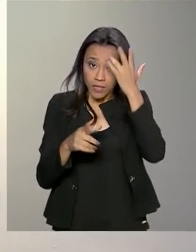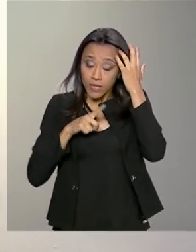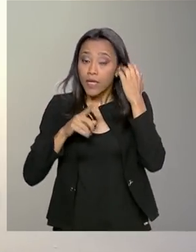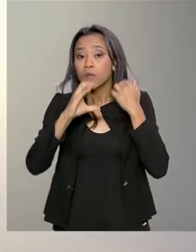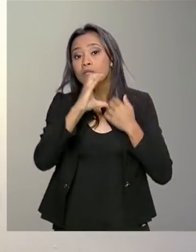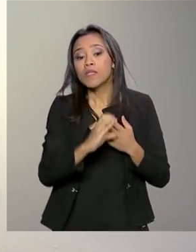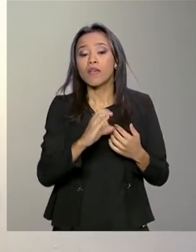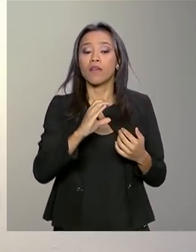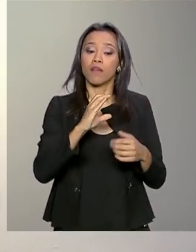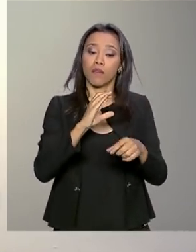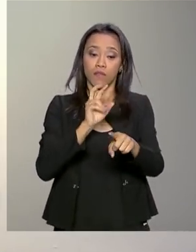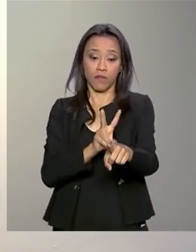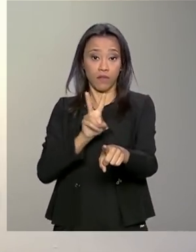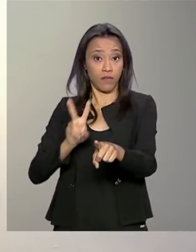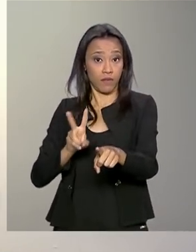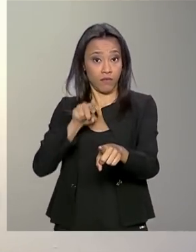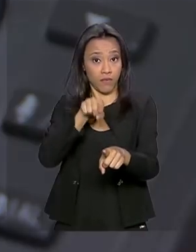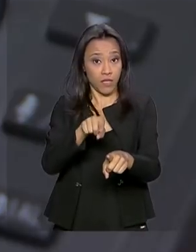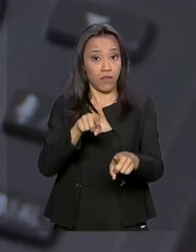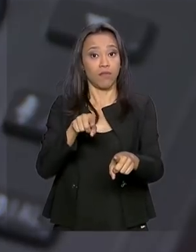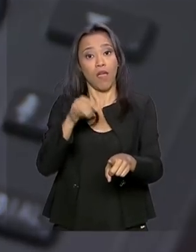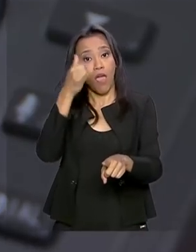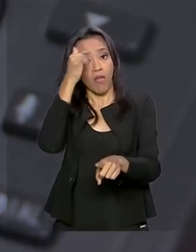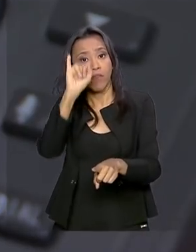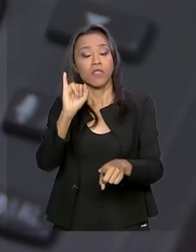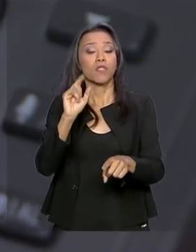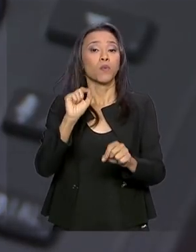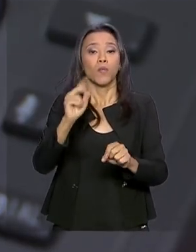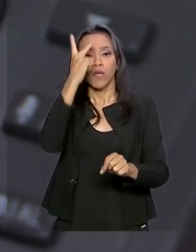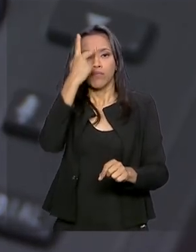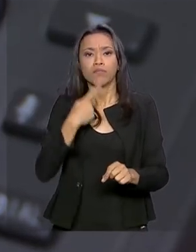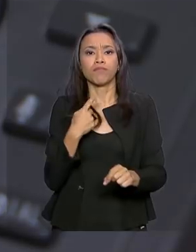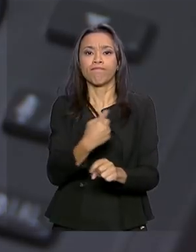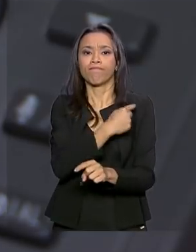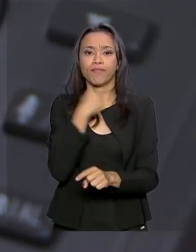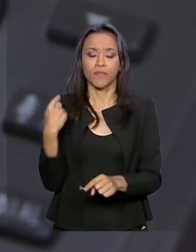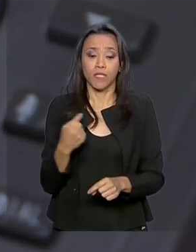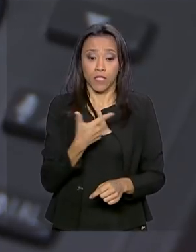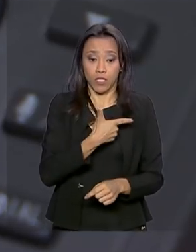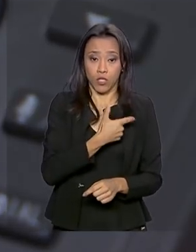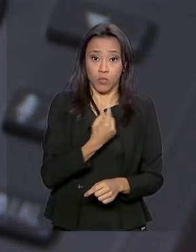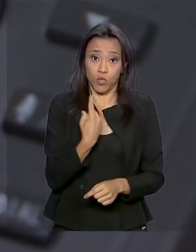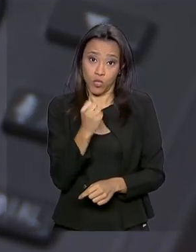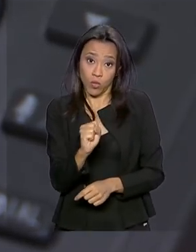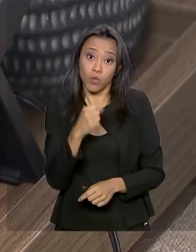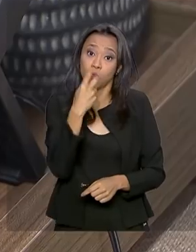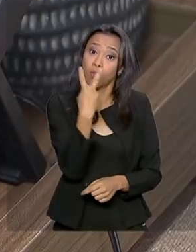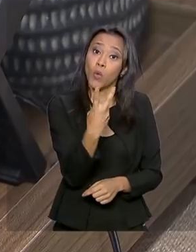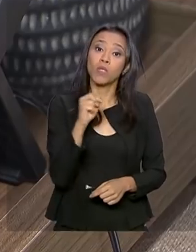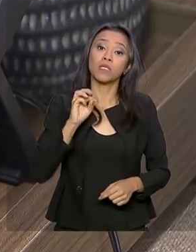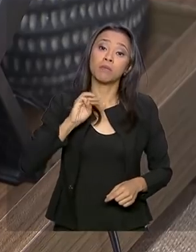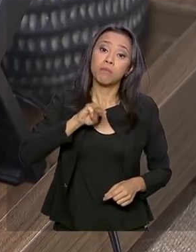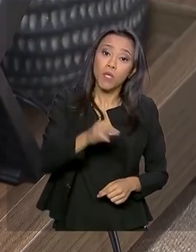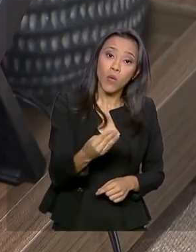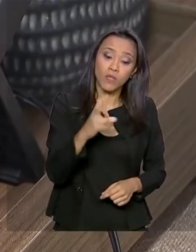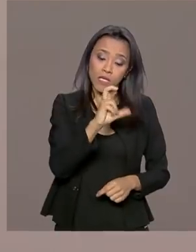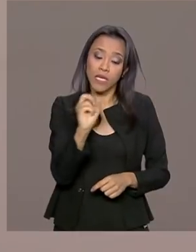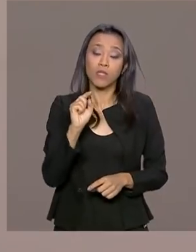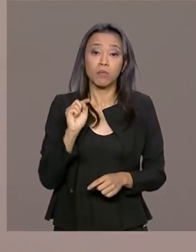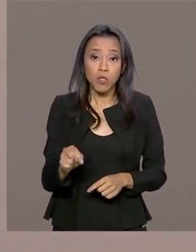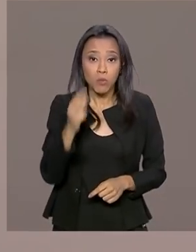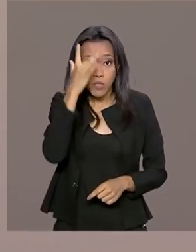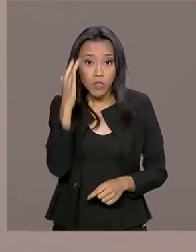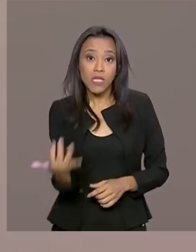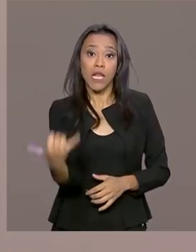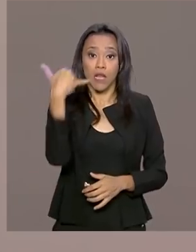Centro de Valorização da Vida, o CVV. Em 2018, 2,5 milhões de pessoas ligaram para o centro.